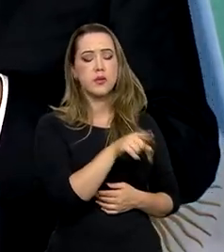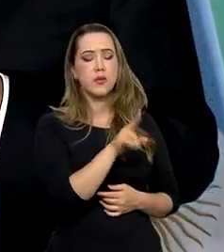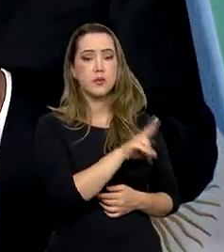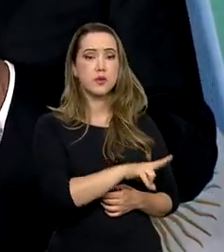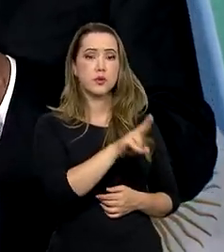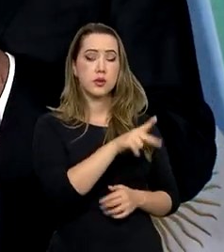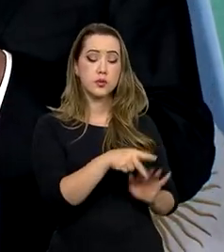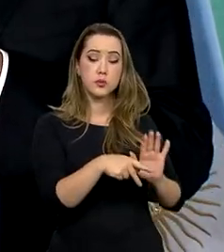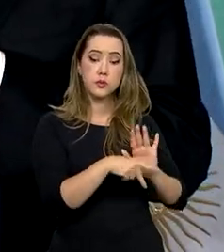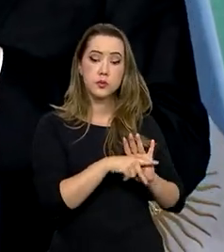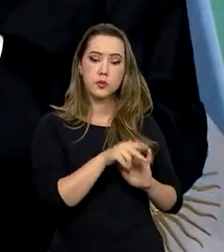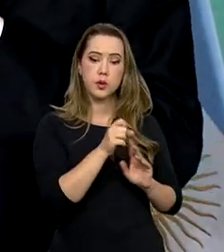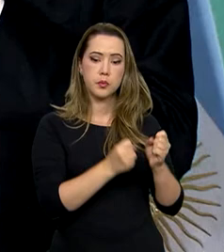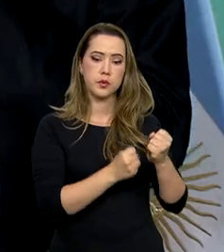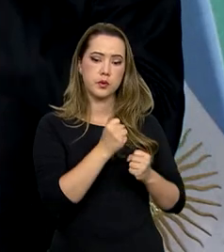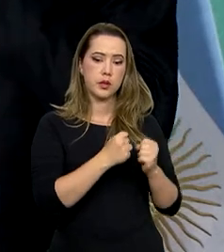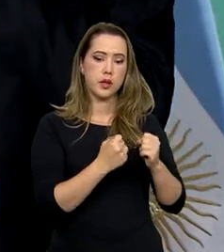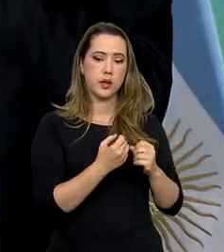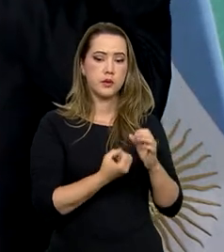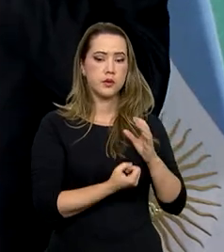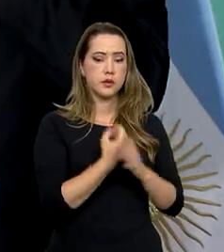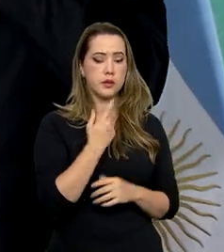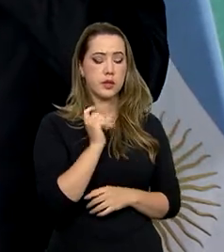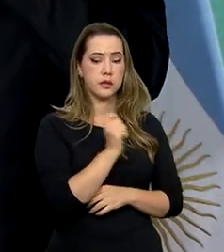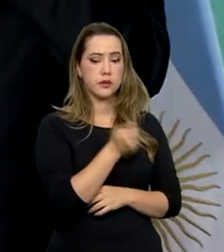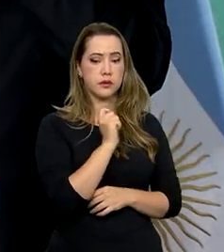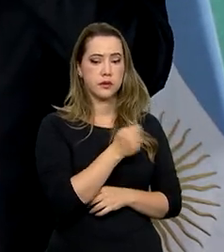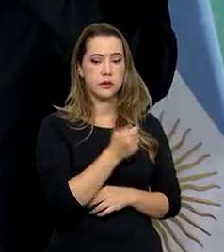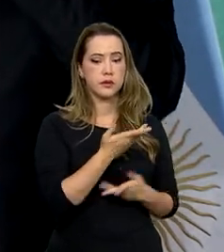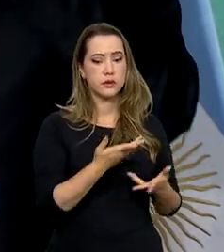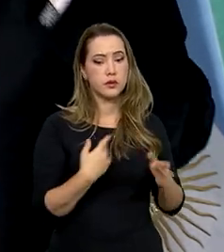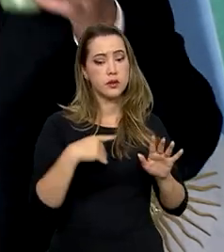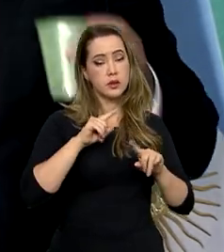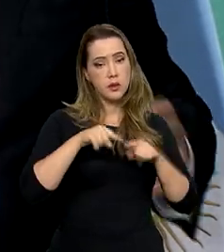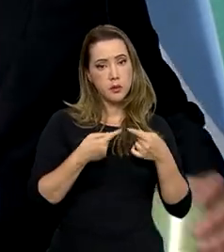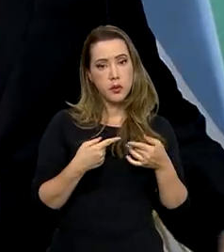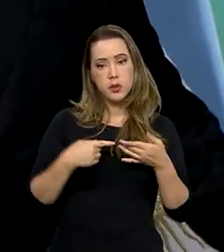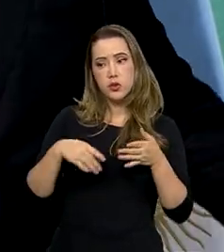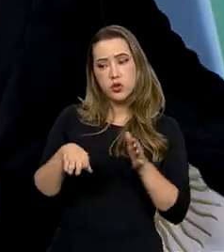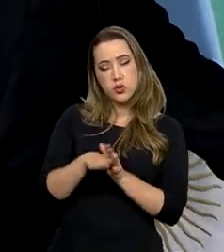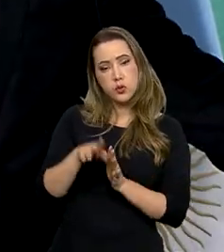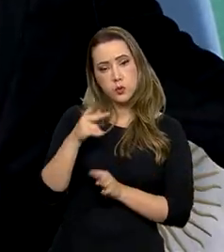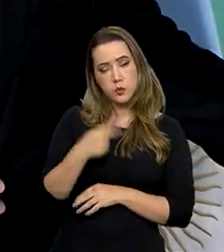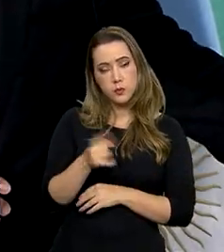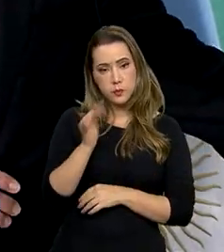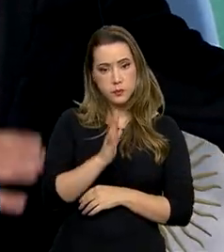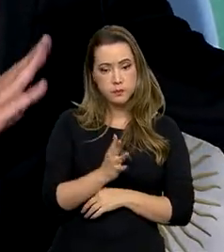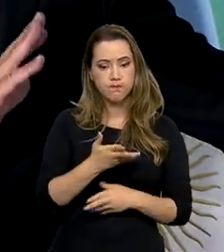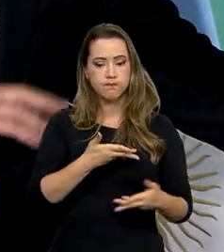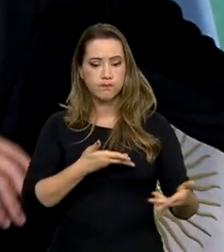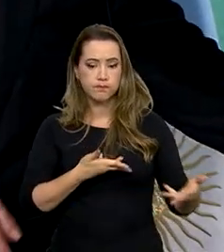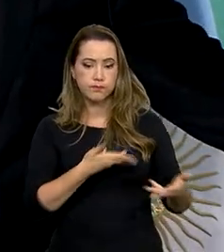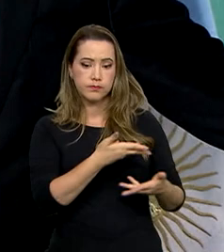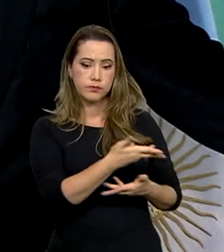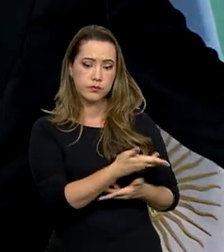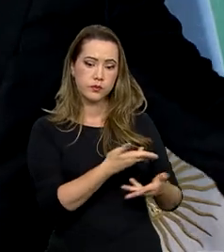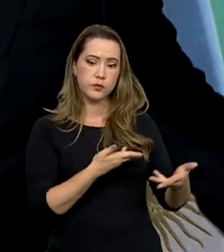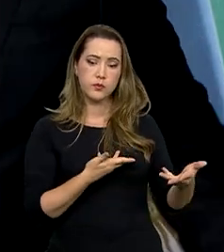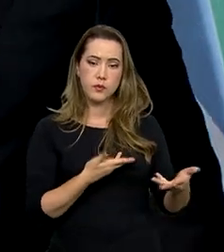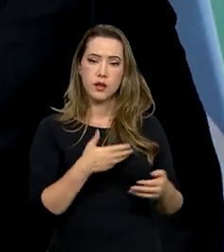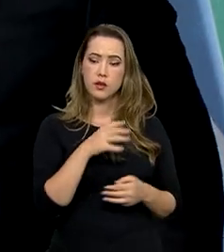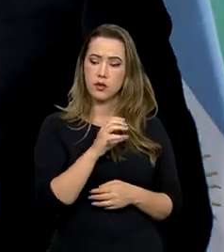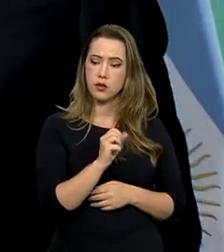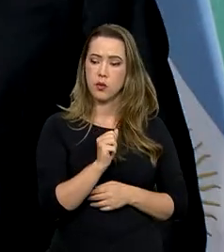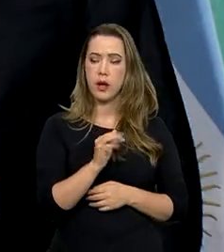utilizadas em carros produzidos na Argentina que chegarão ao Brasil. Então, é uma maneira que a CAF encontrou